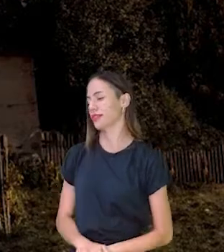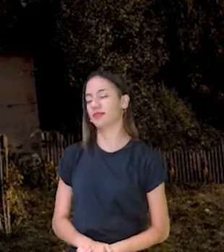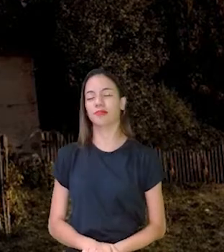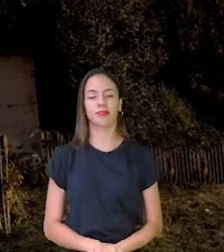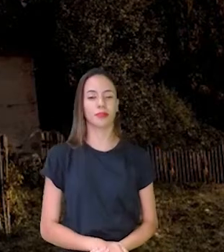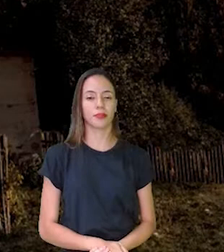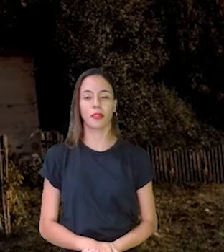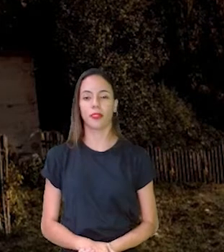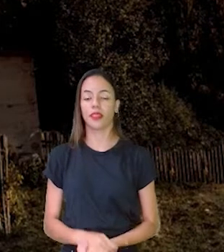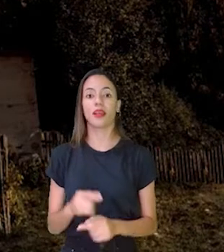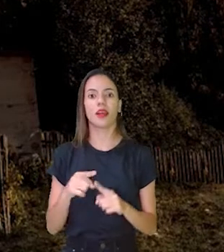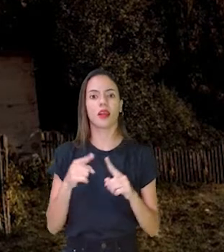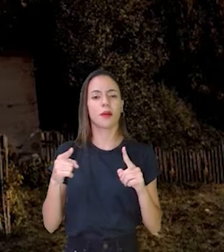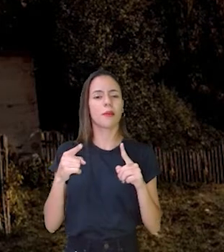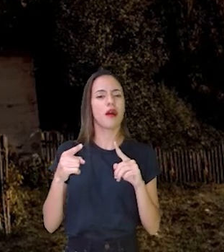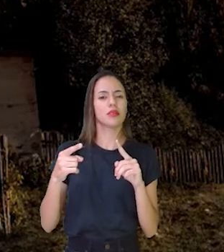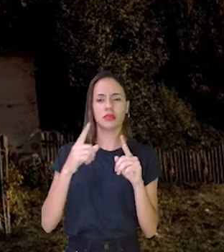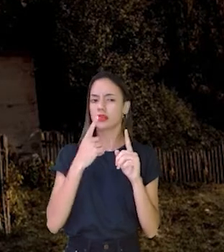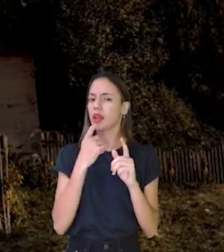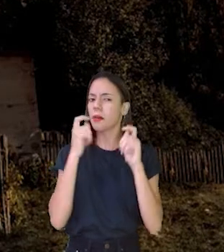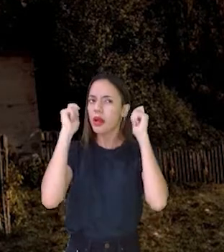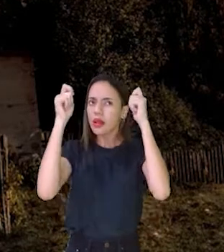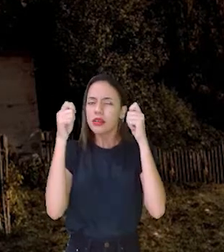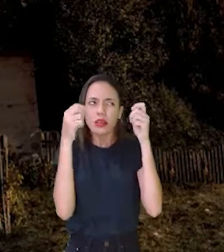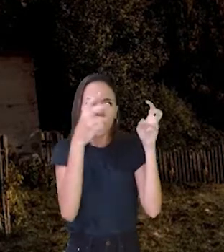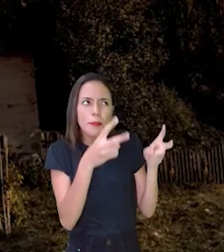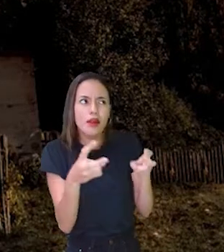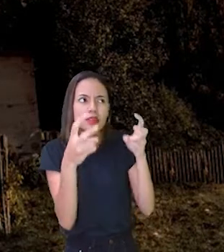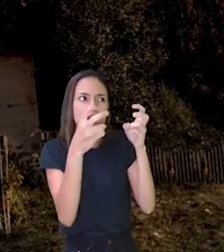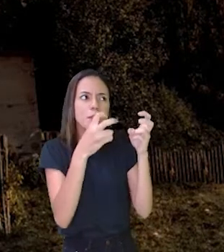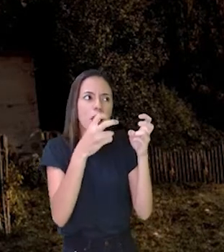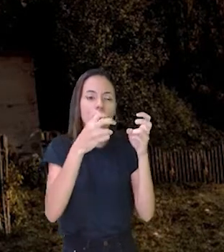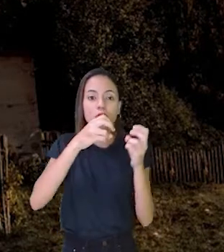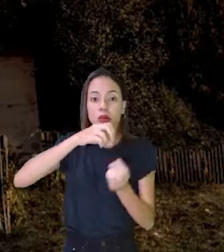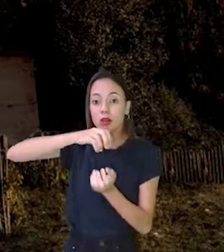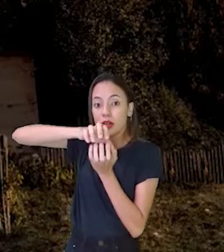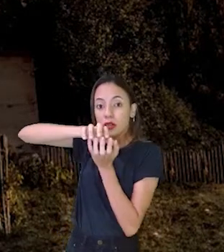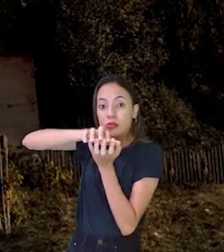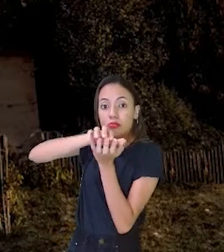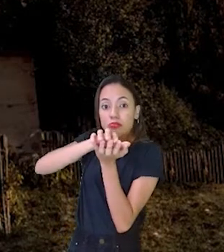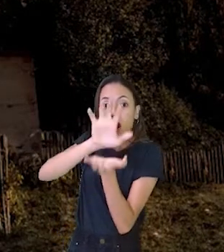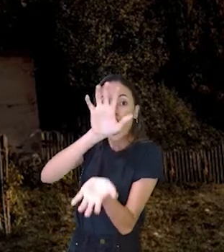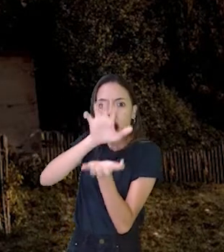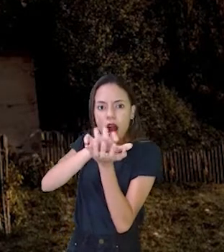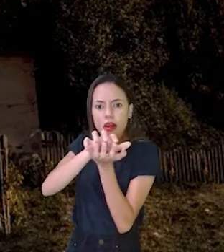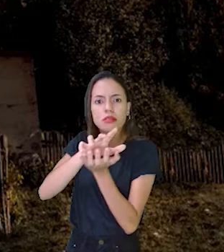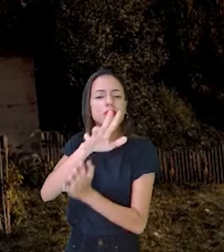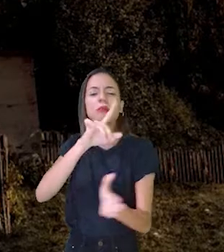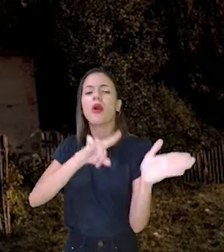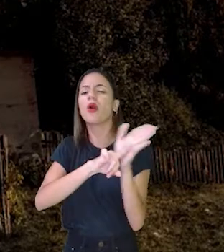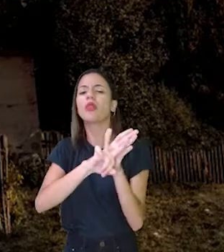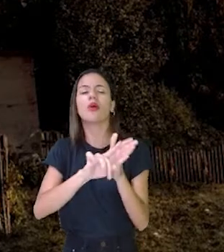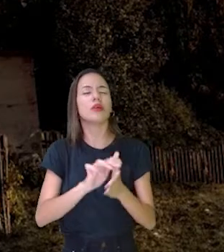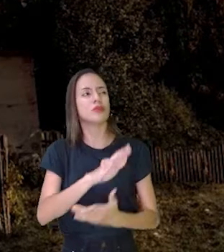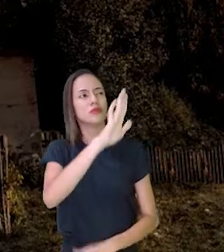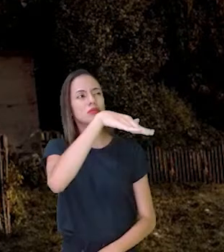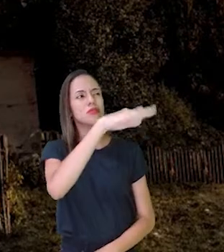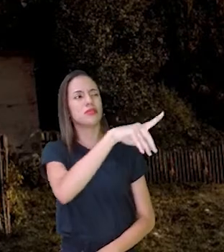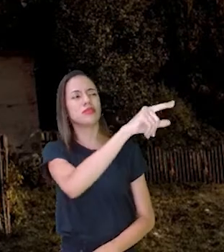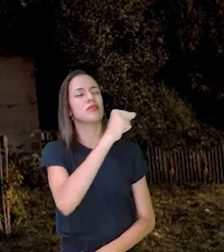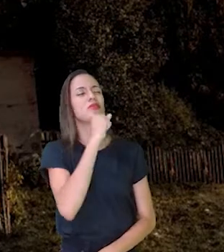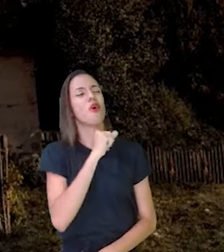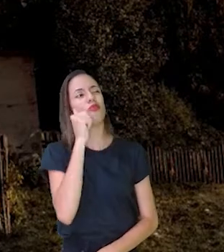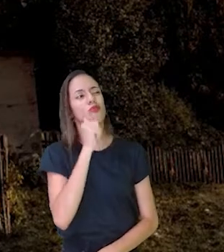Mas Quando ela Foi vendo Aquela boca enorme E ela perguntou Vovó